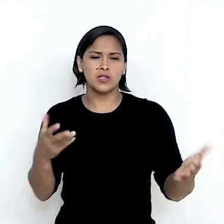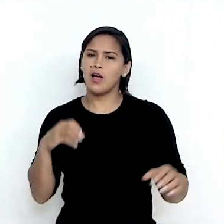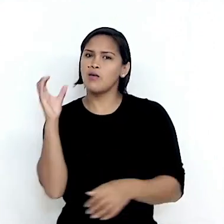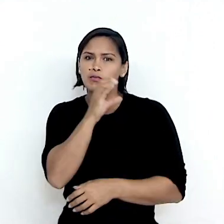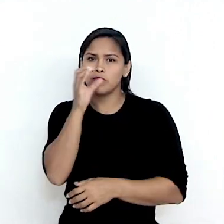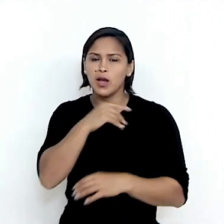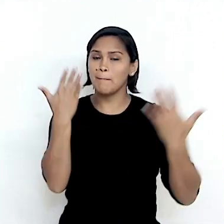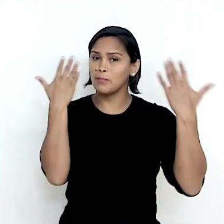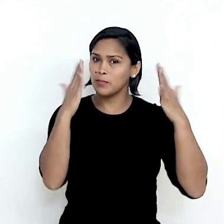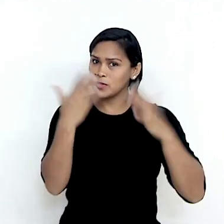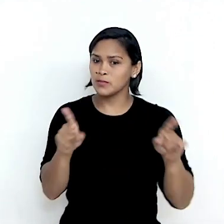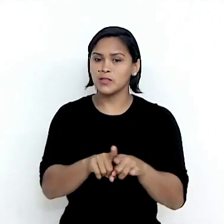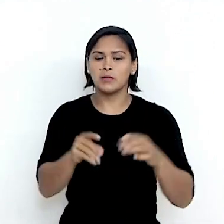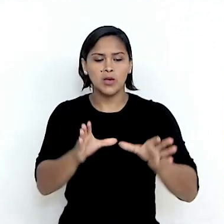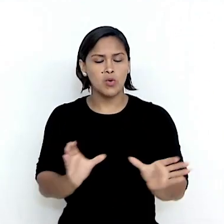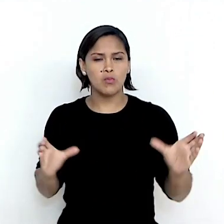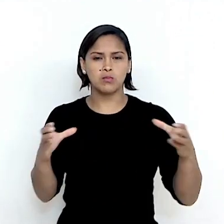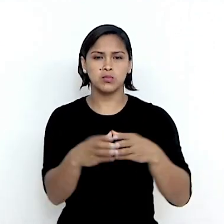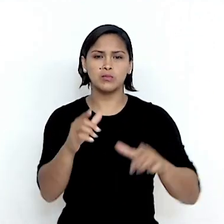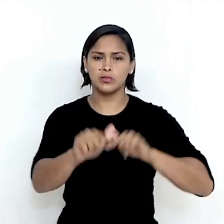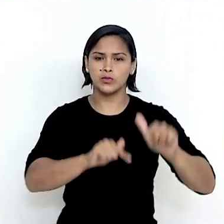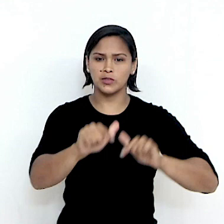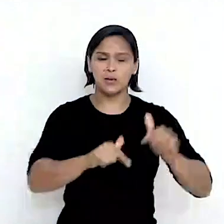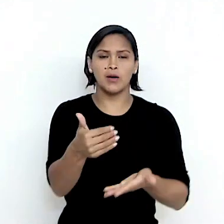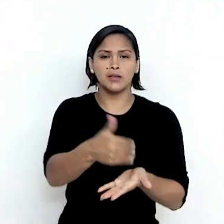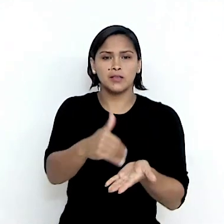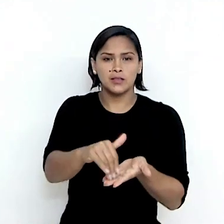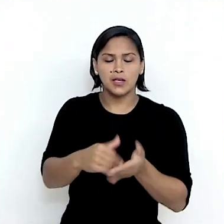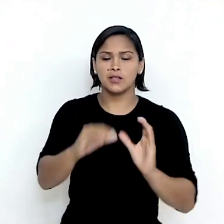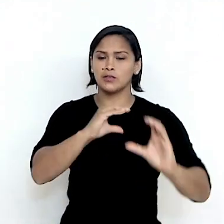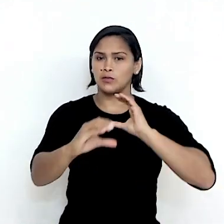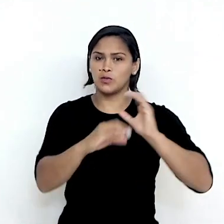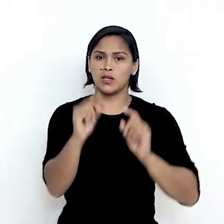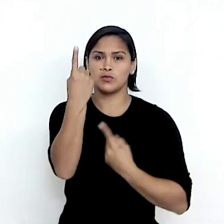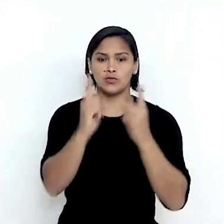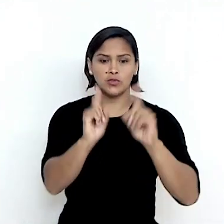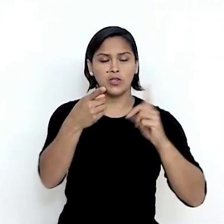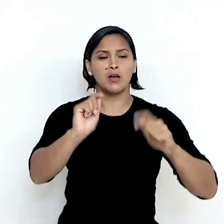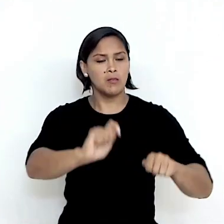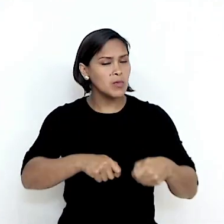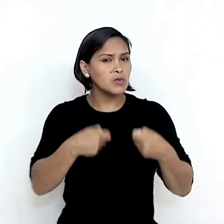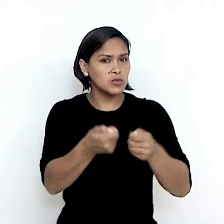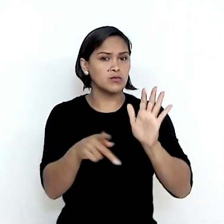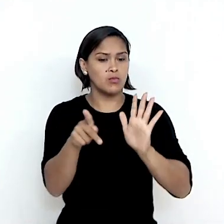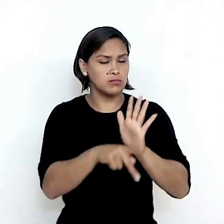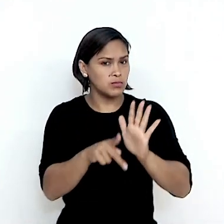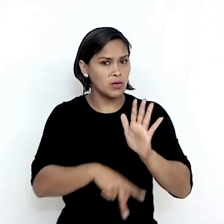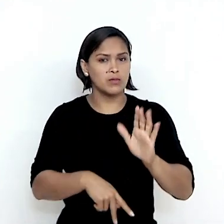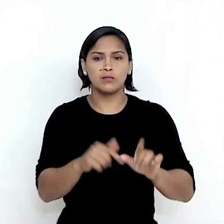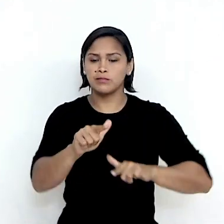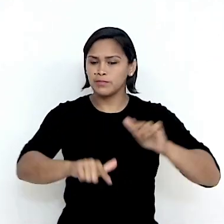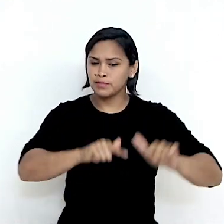rápido, queria parabenizar, inclusive, a equipe da Subsecretaria de Telecomunicações chilena pelo grande trabalho